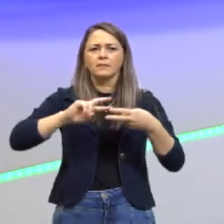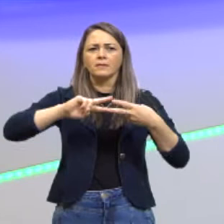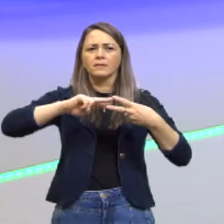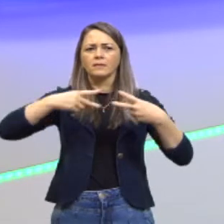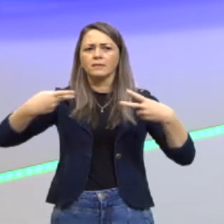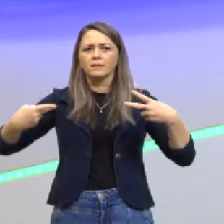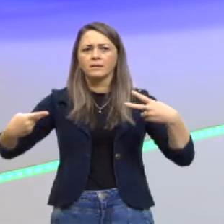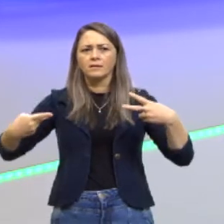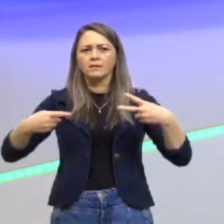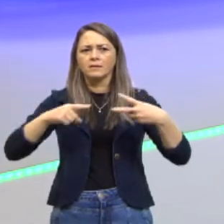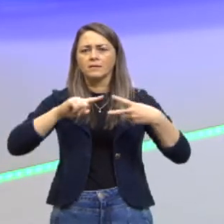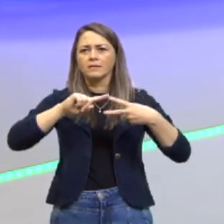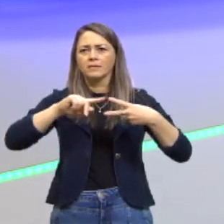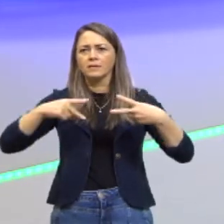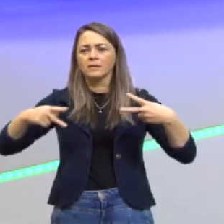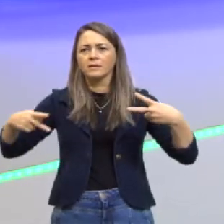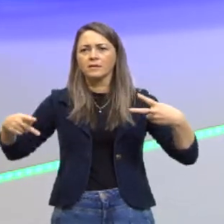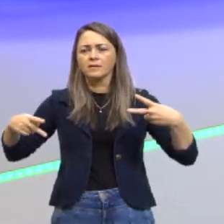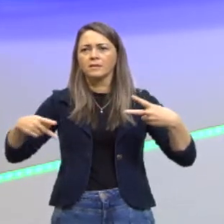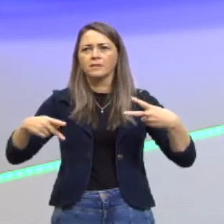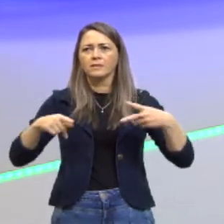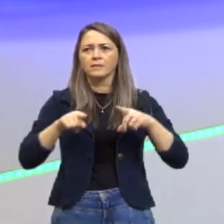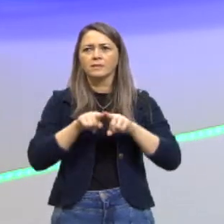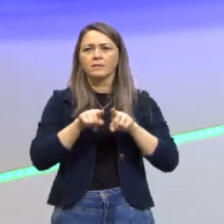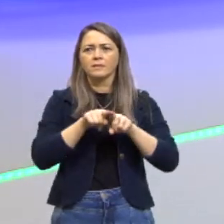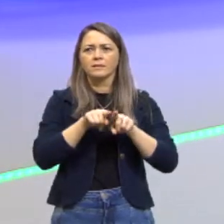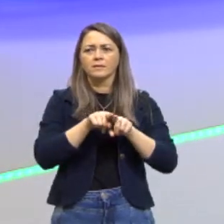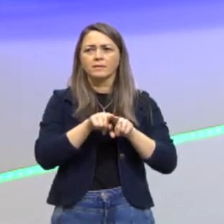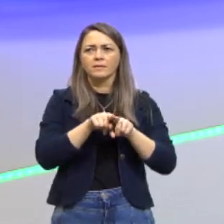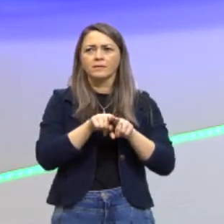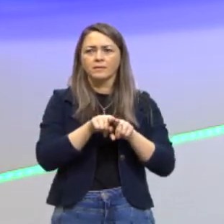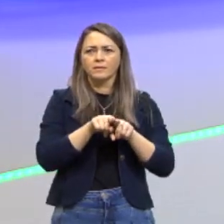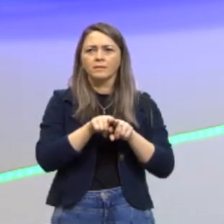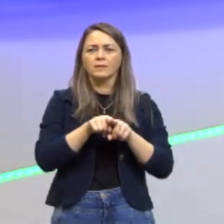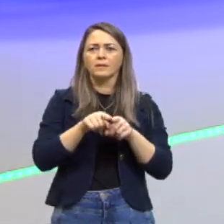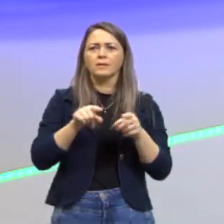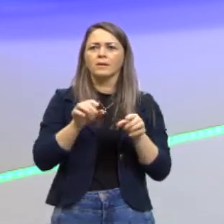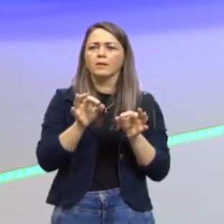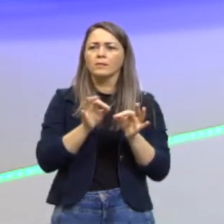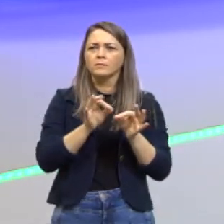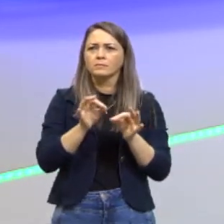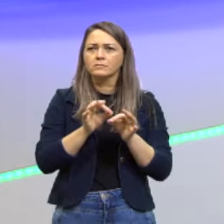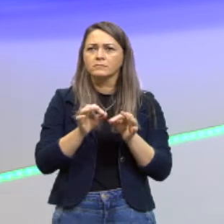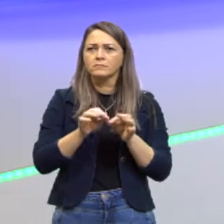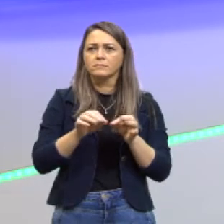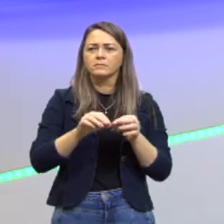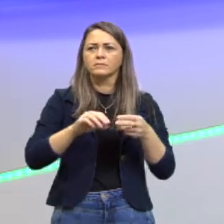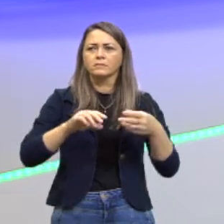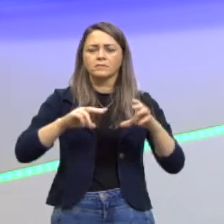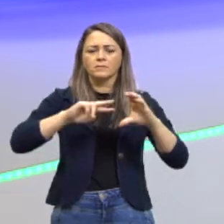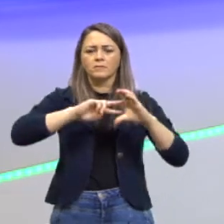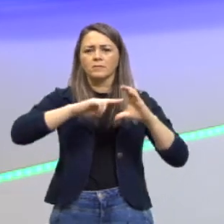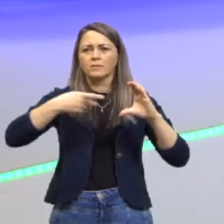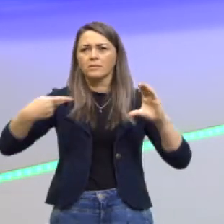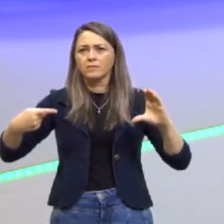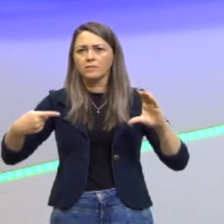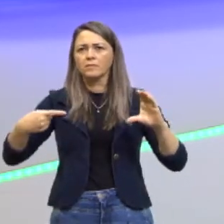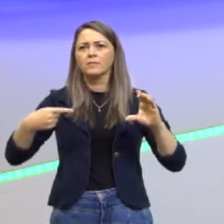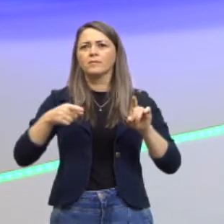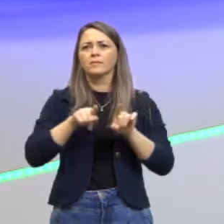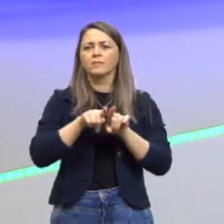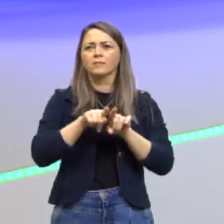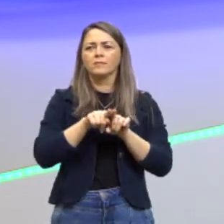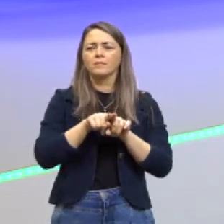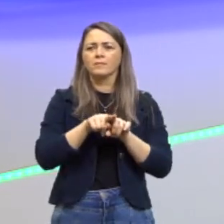clonagem, projeto genoma, assuntos bem atuais. Assim, por eles serem atuais, né? Nós temos